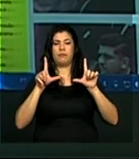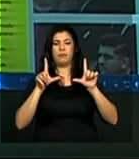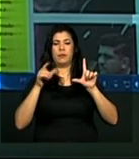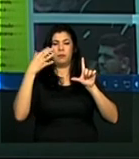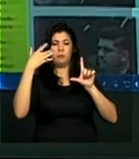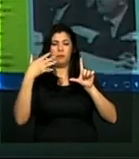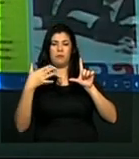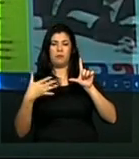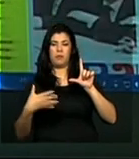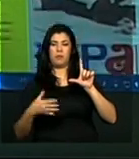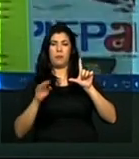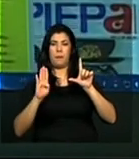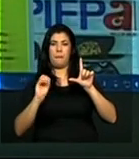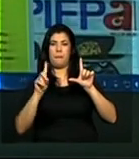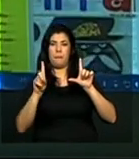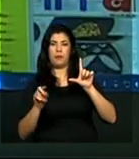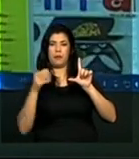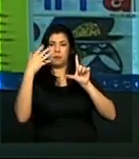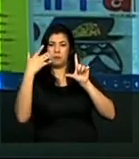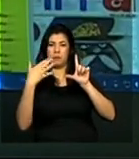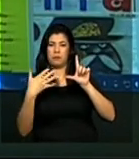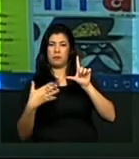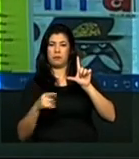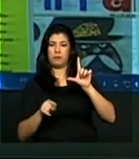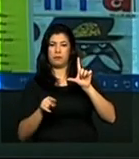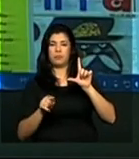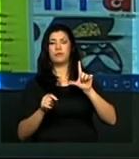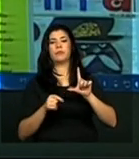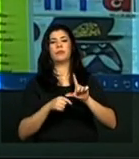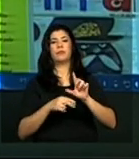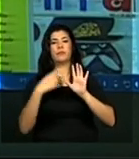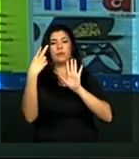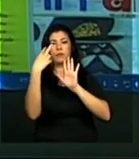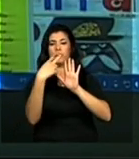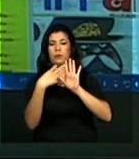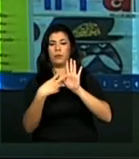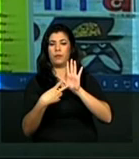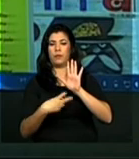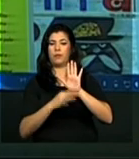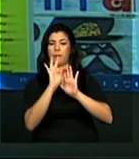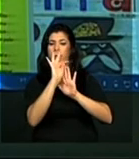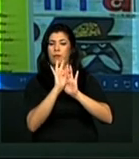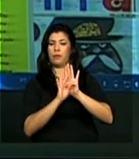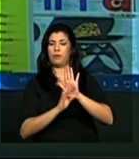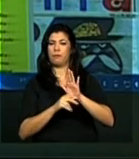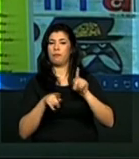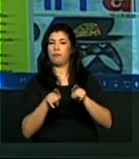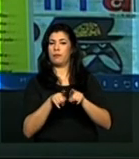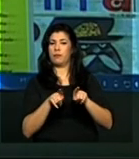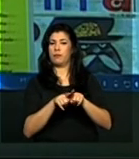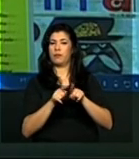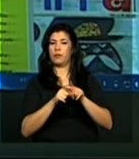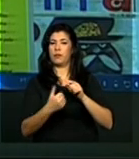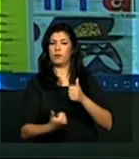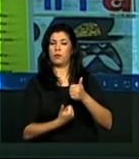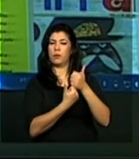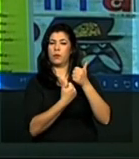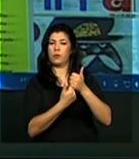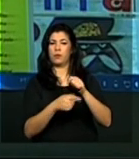explicativos. Então, no decorrer da leitura do texto, a gente vai tendo também esses suportes